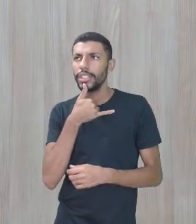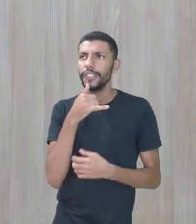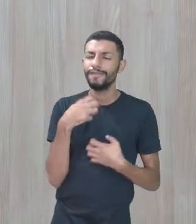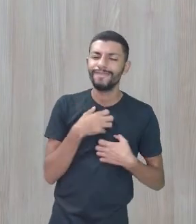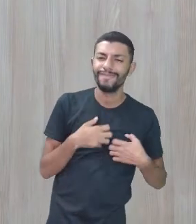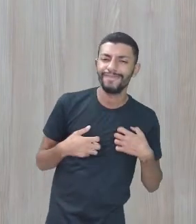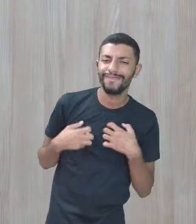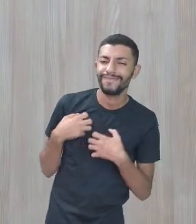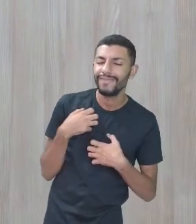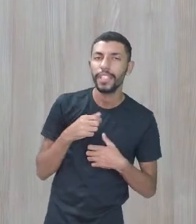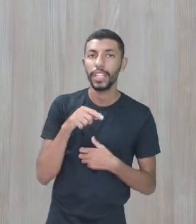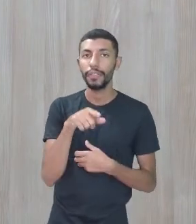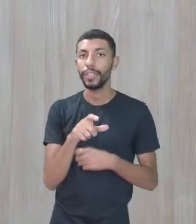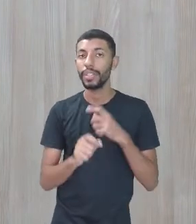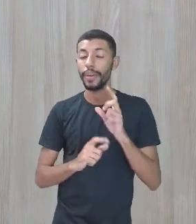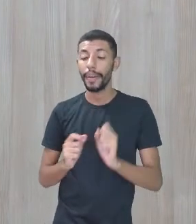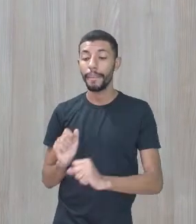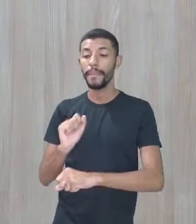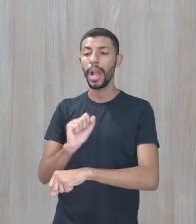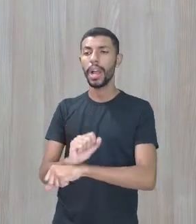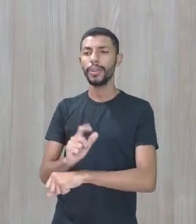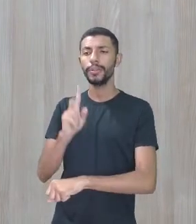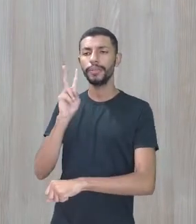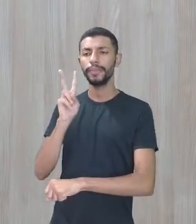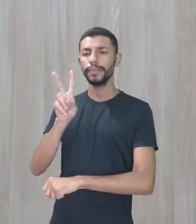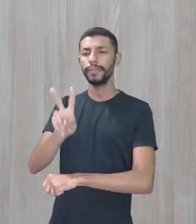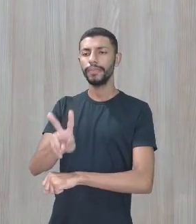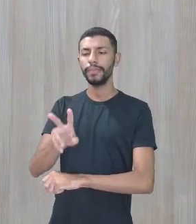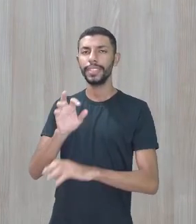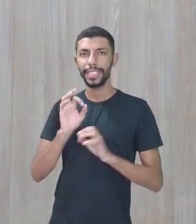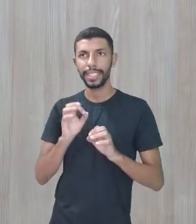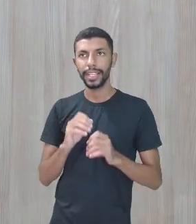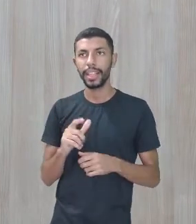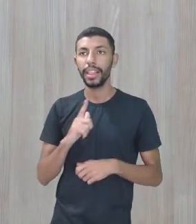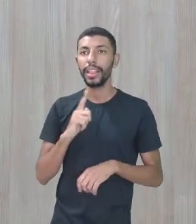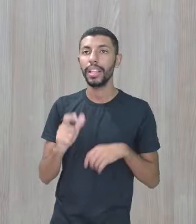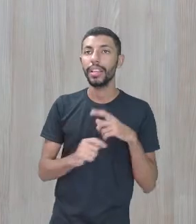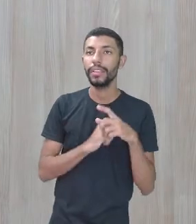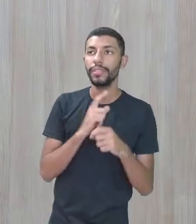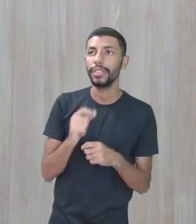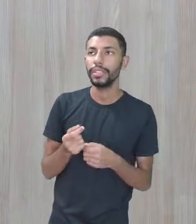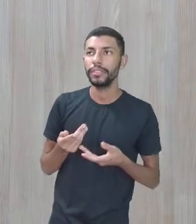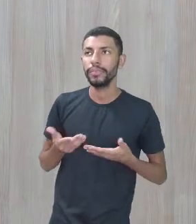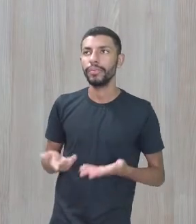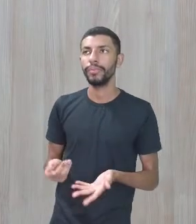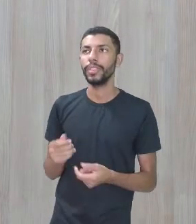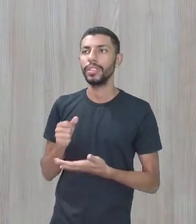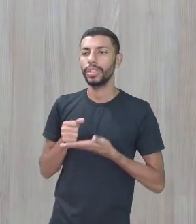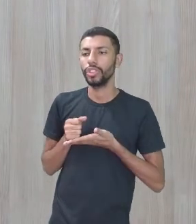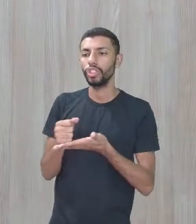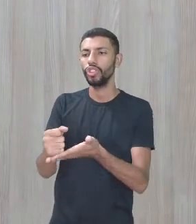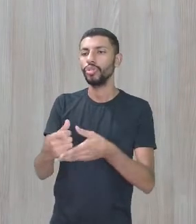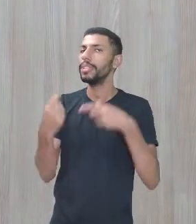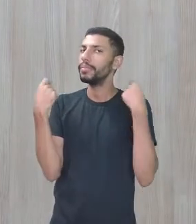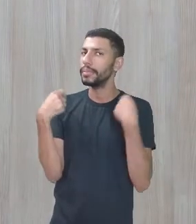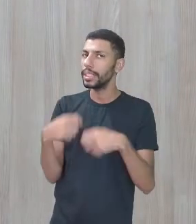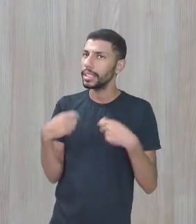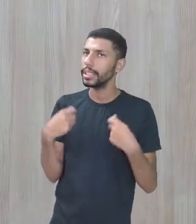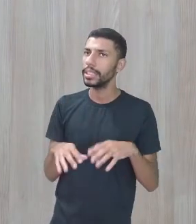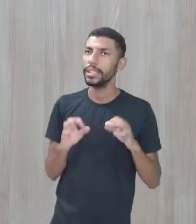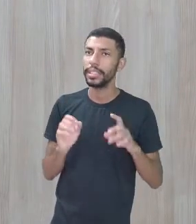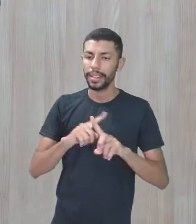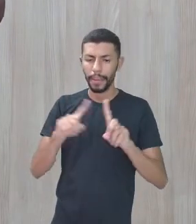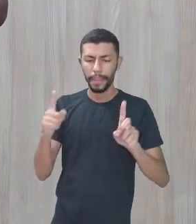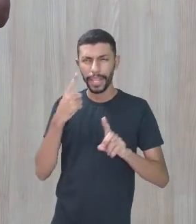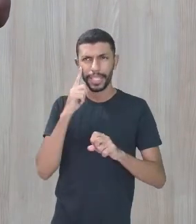incômodo e você parou, e você deu o atendimento necessário. Mas,